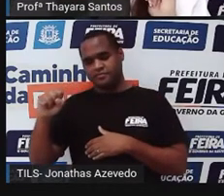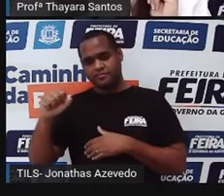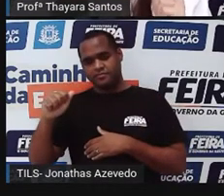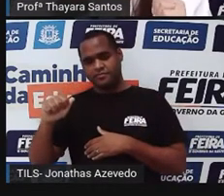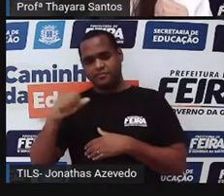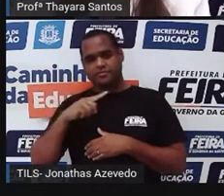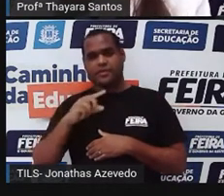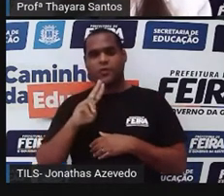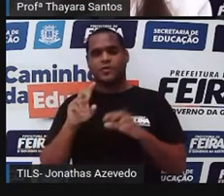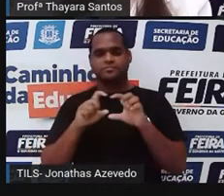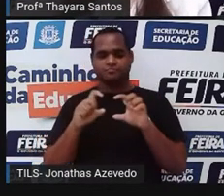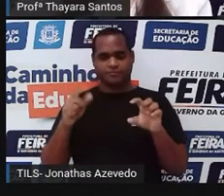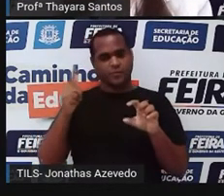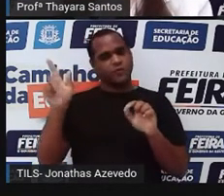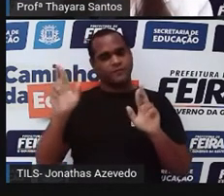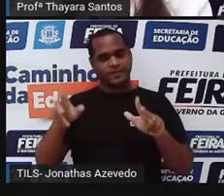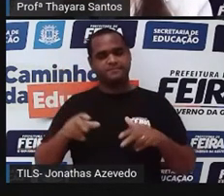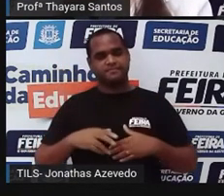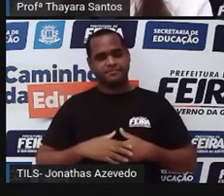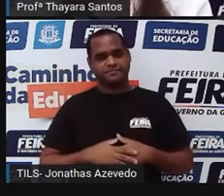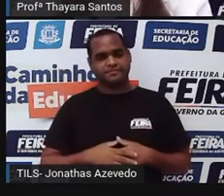impenetrabilidade é outra.